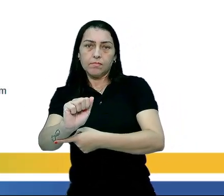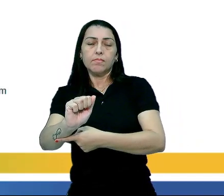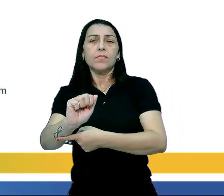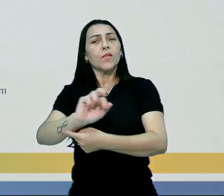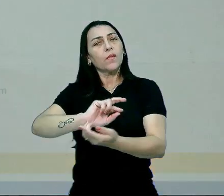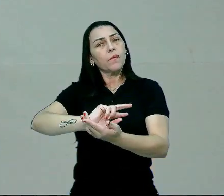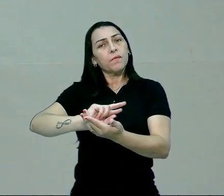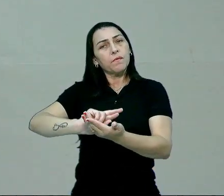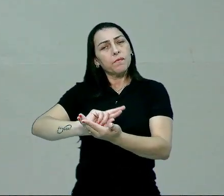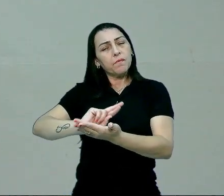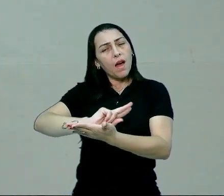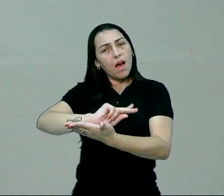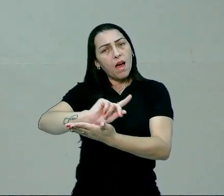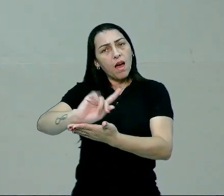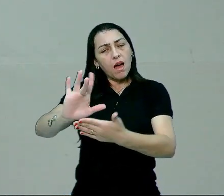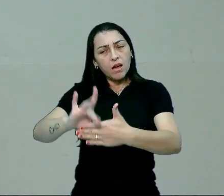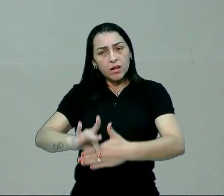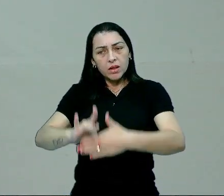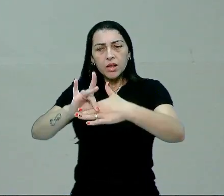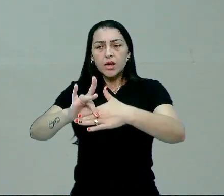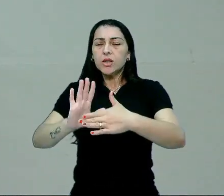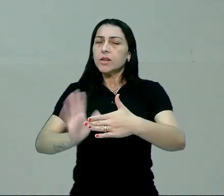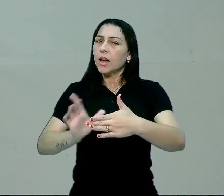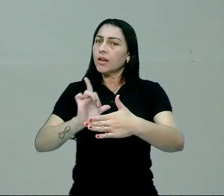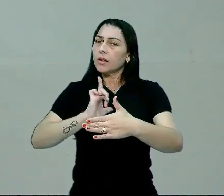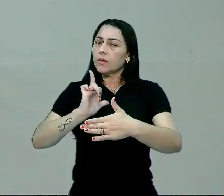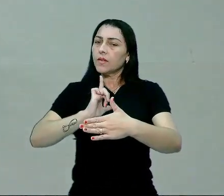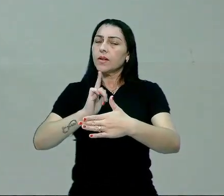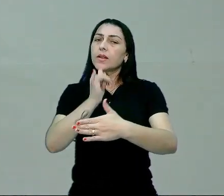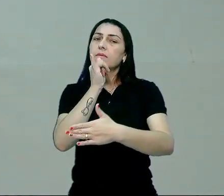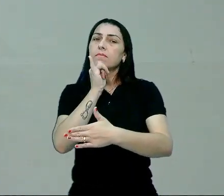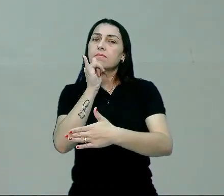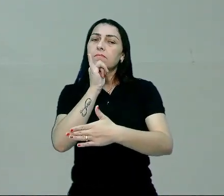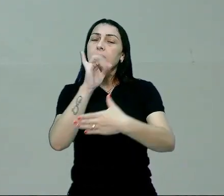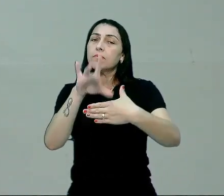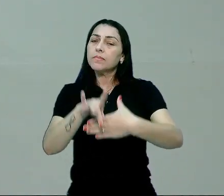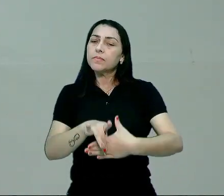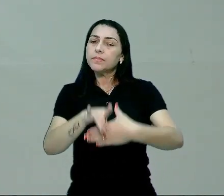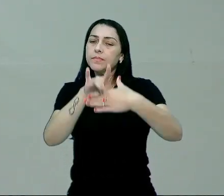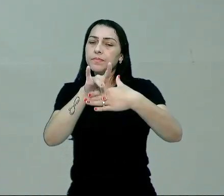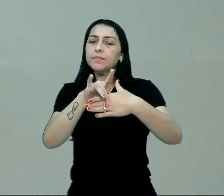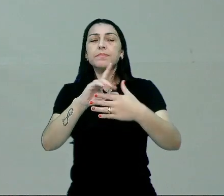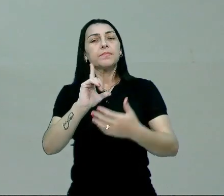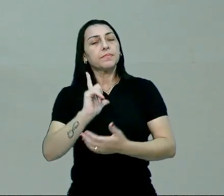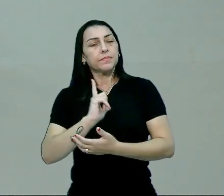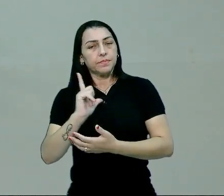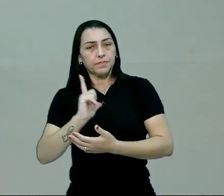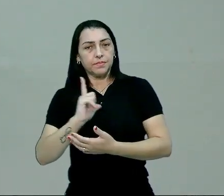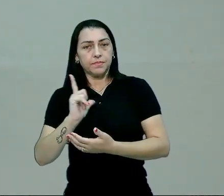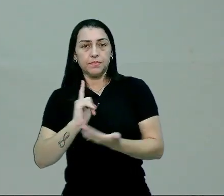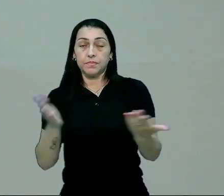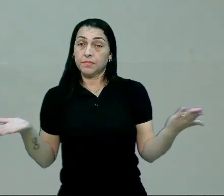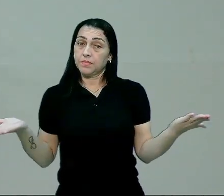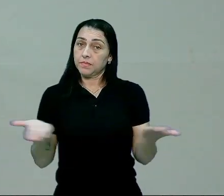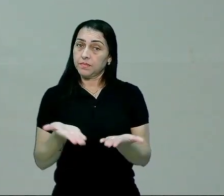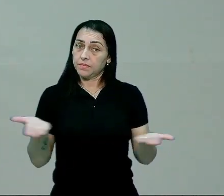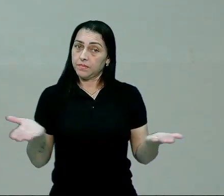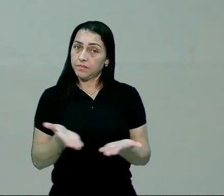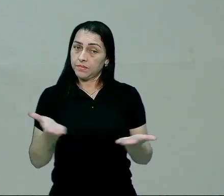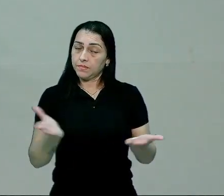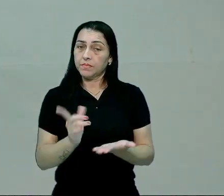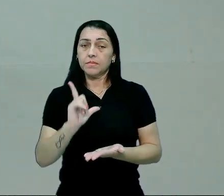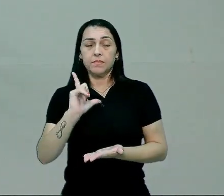vários líderes que já existiram, a exemplo de líderes que existem na atualidade,